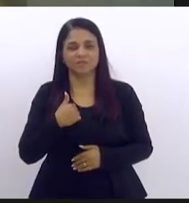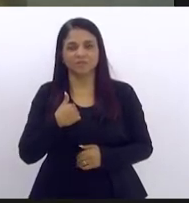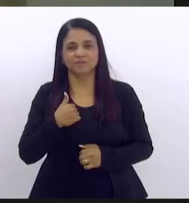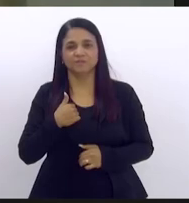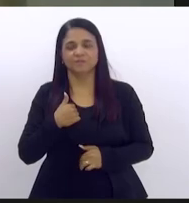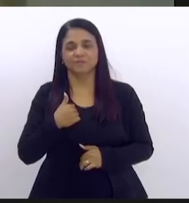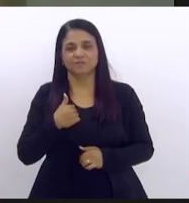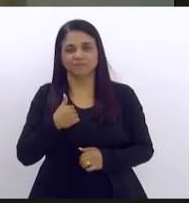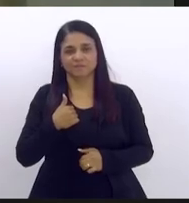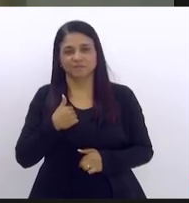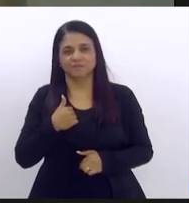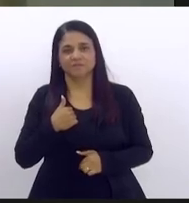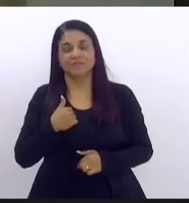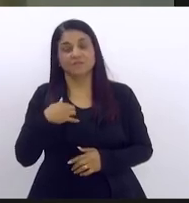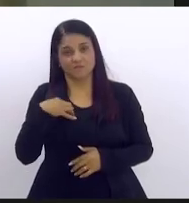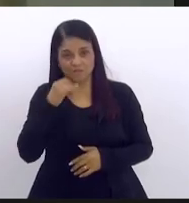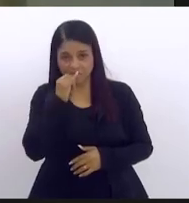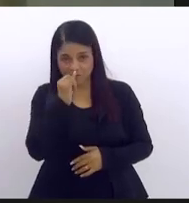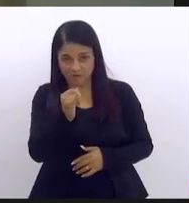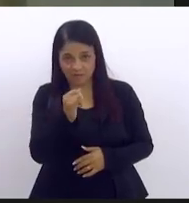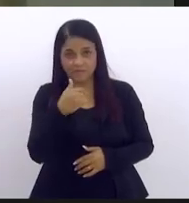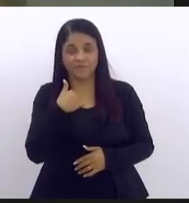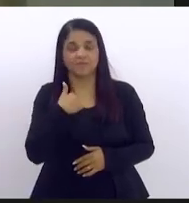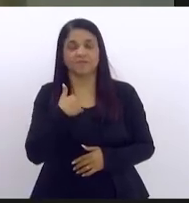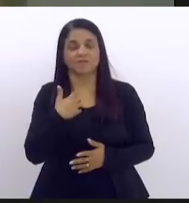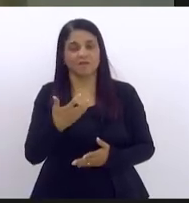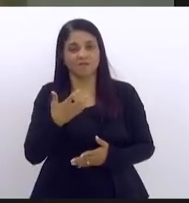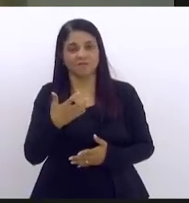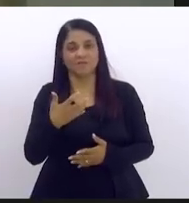estados e dizer que eu quero